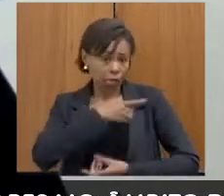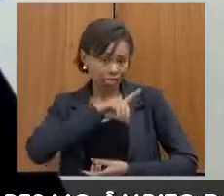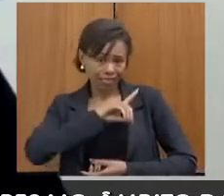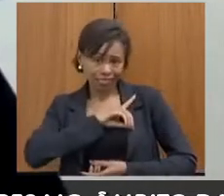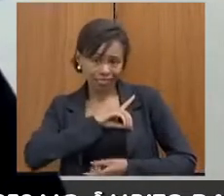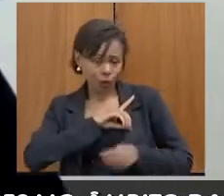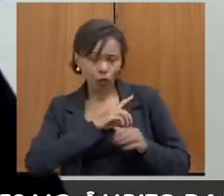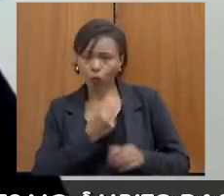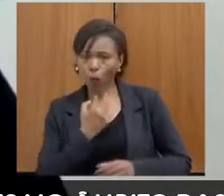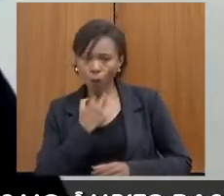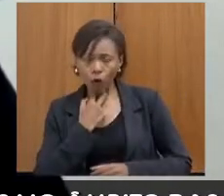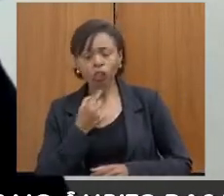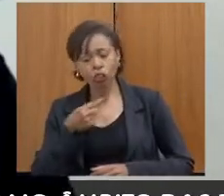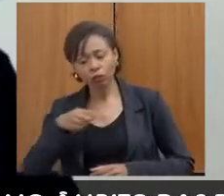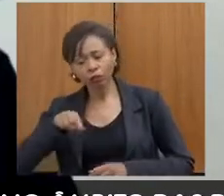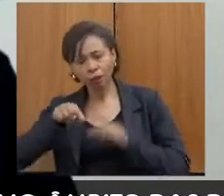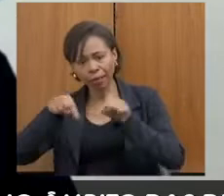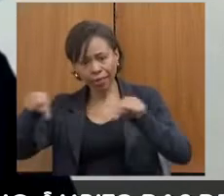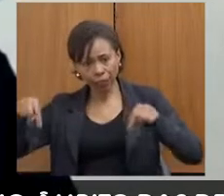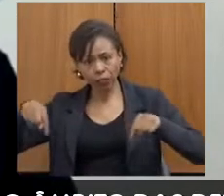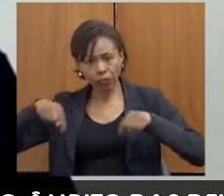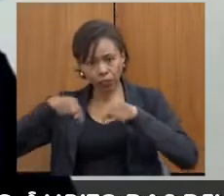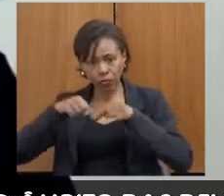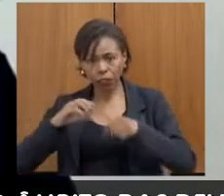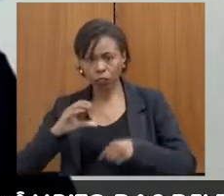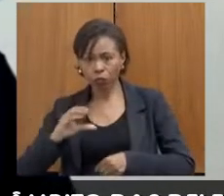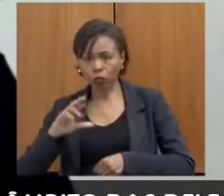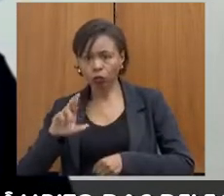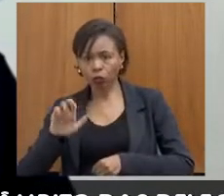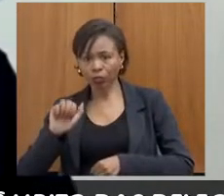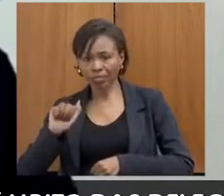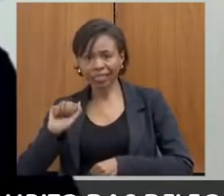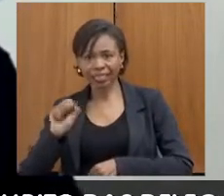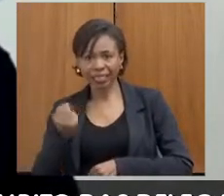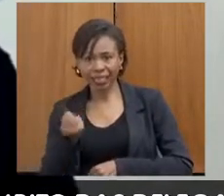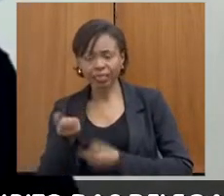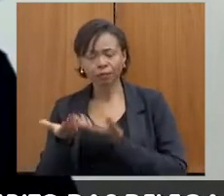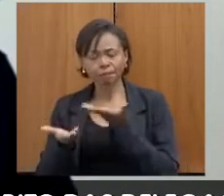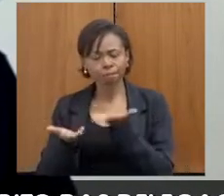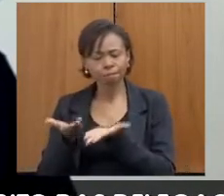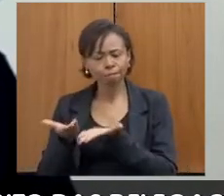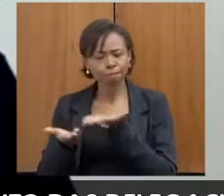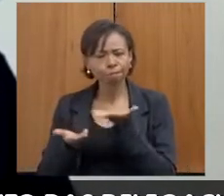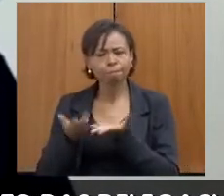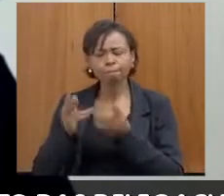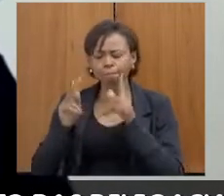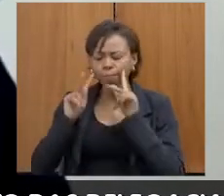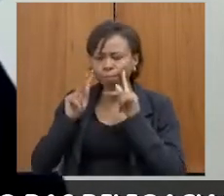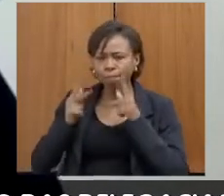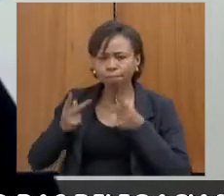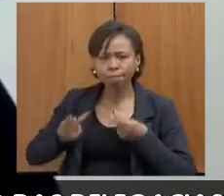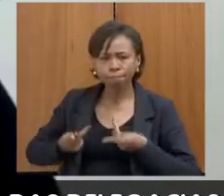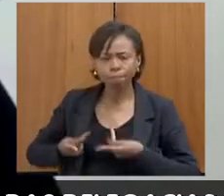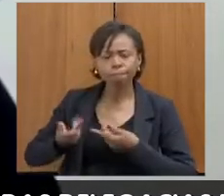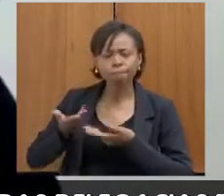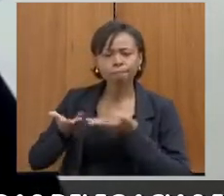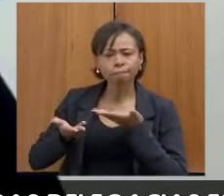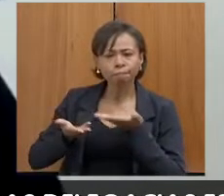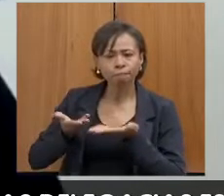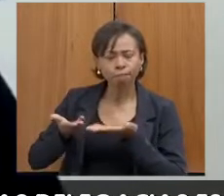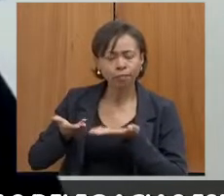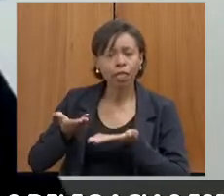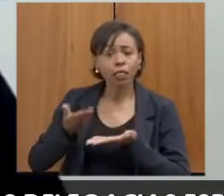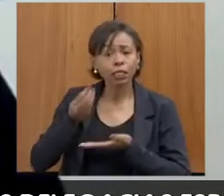especializada lá no CREAS para fazer o atendimento humanizado. e a gente corre atrás para que a gente possa ter uma